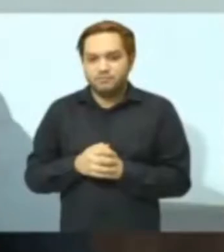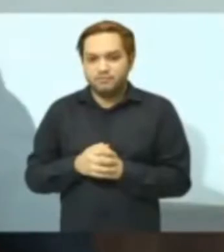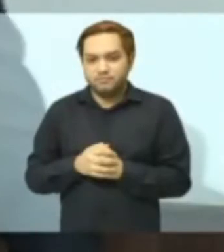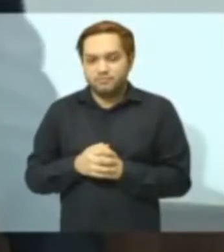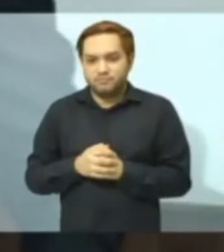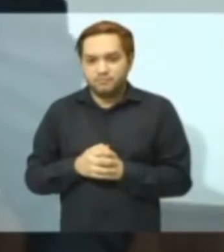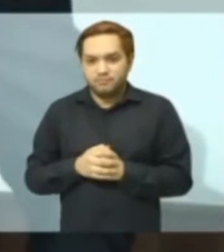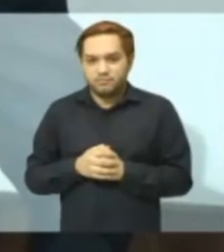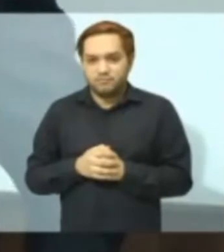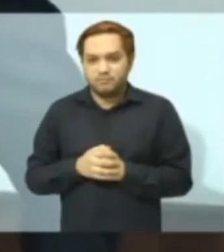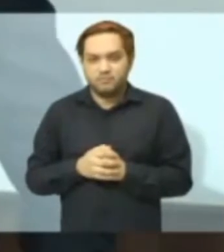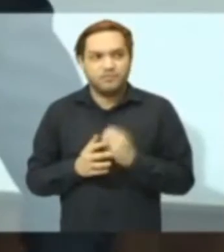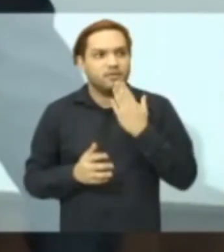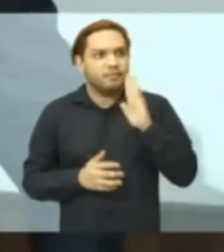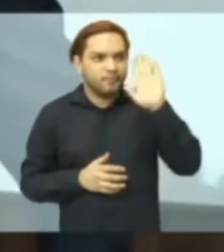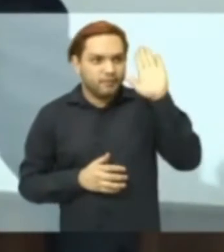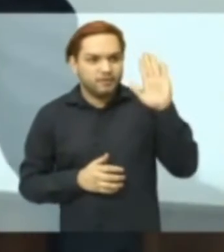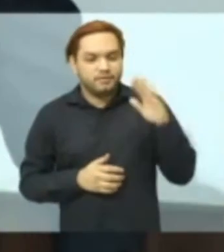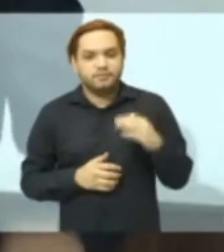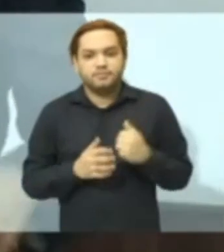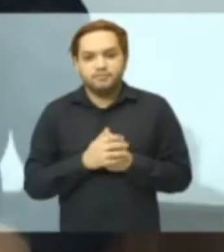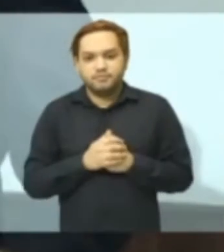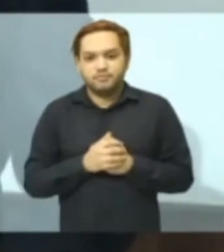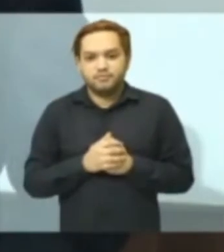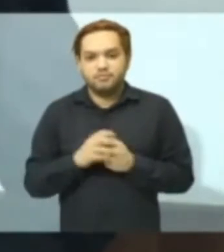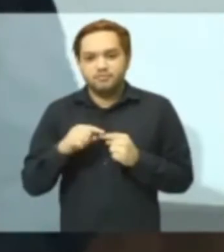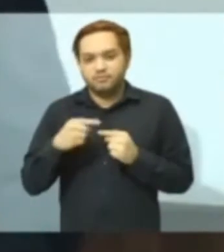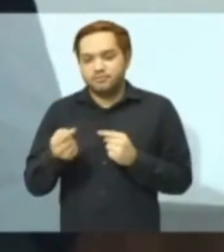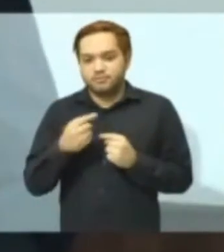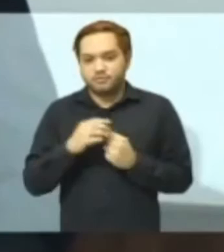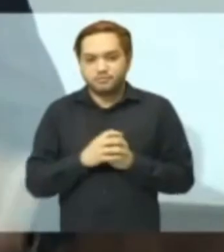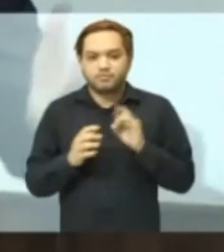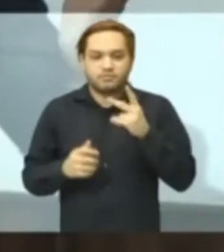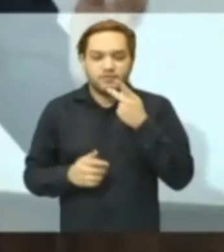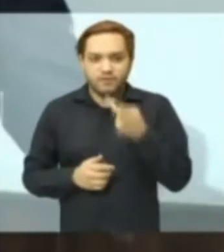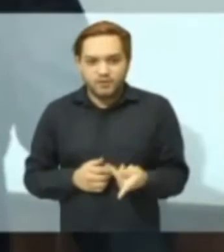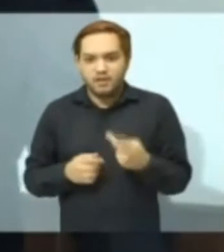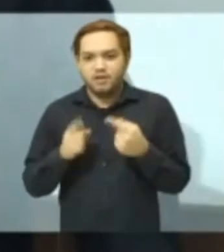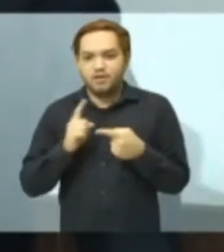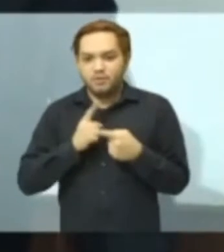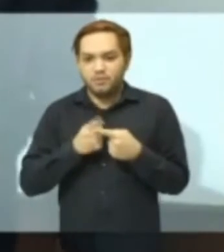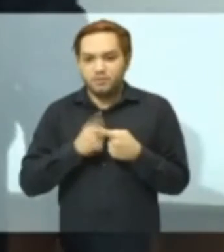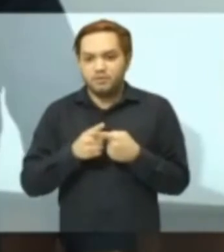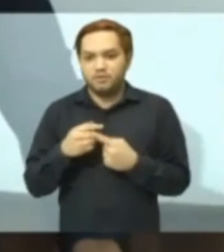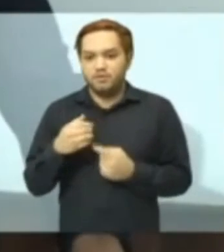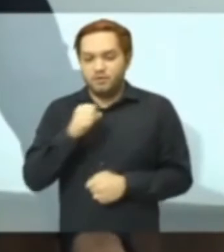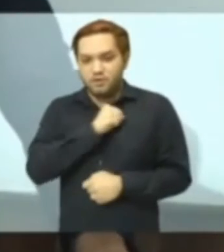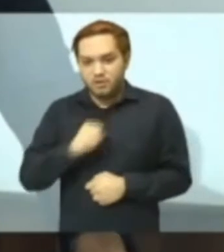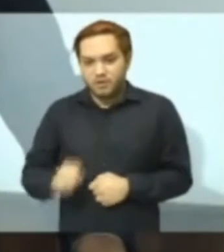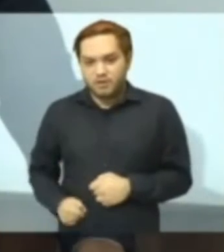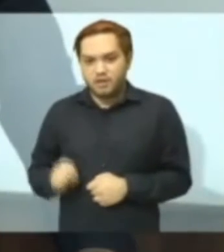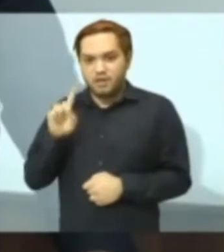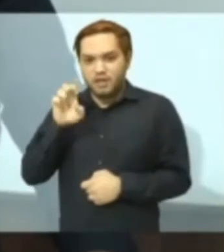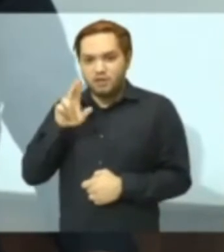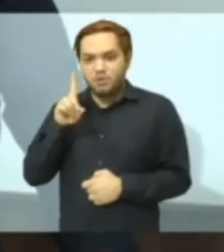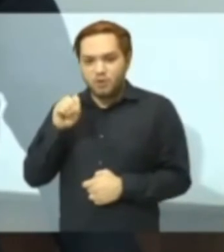Me conceda uma parte, vereador Adair Júnior. Só para eu falar da contribuição do grande senador Eduardo Girão para o Estado do